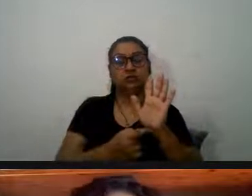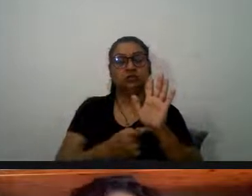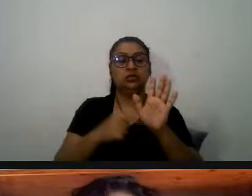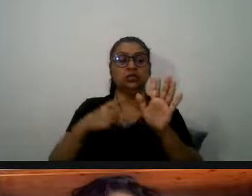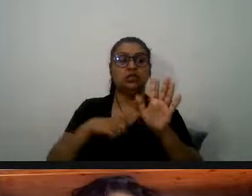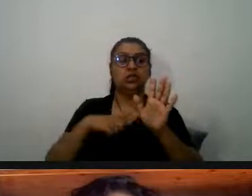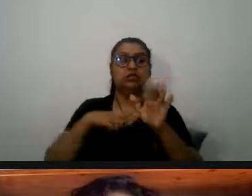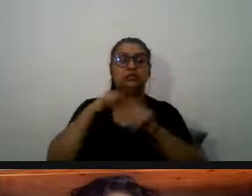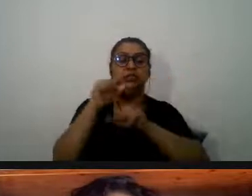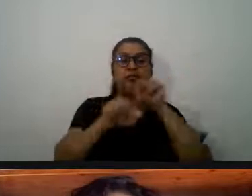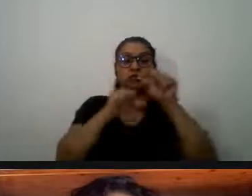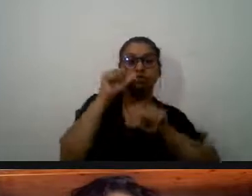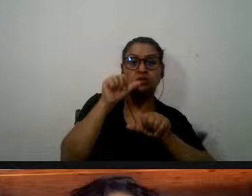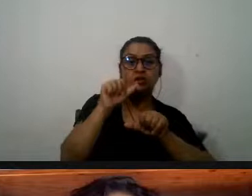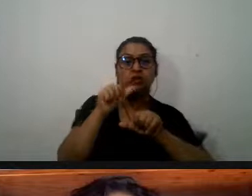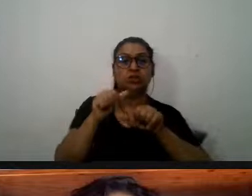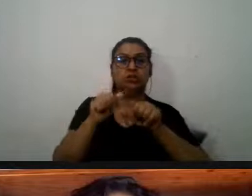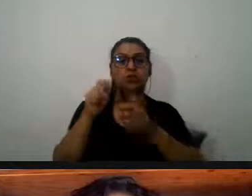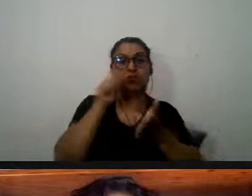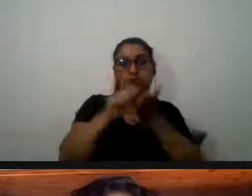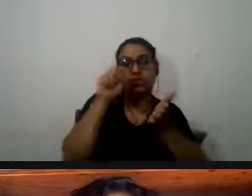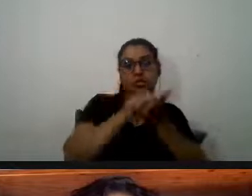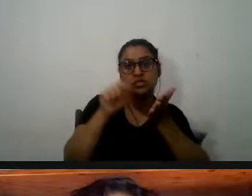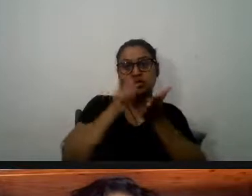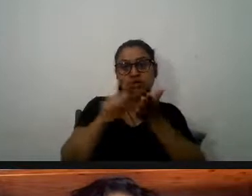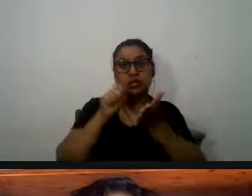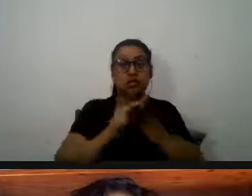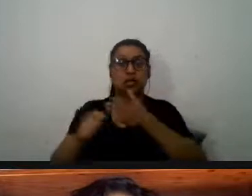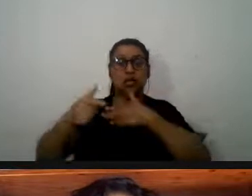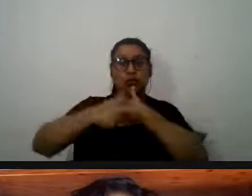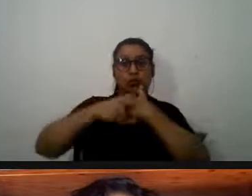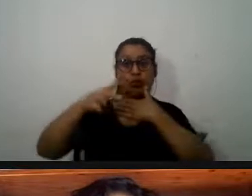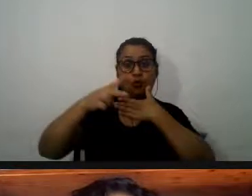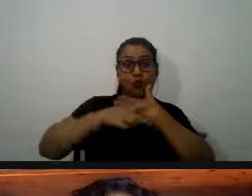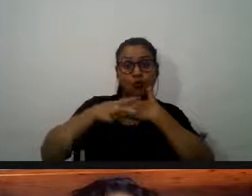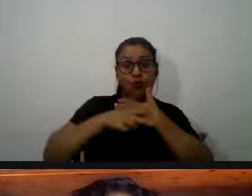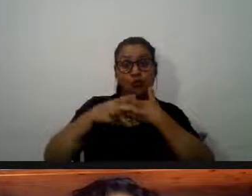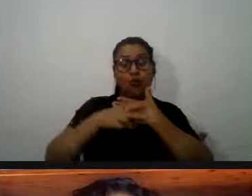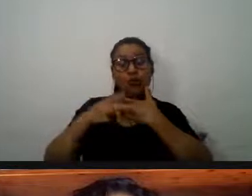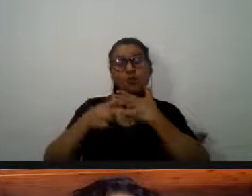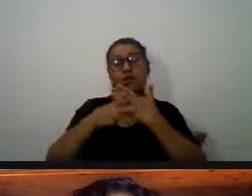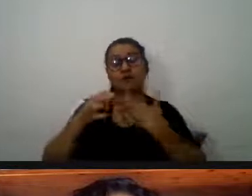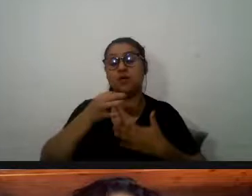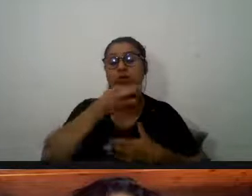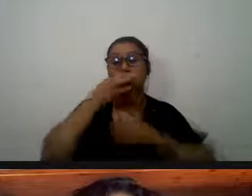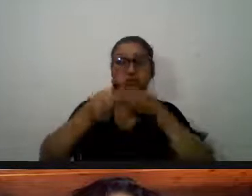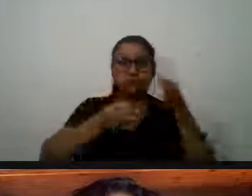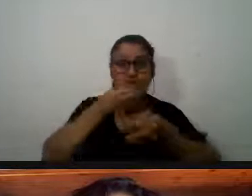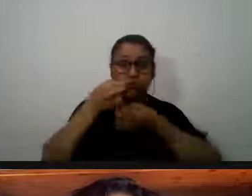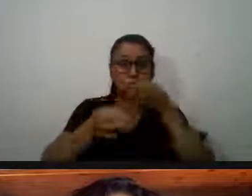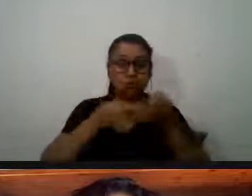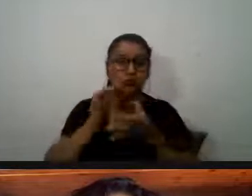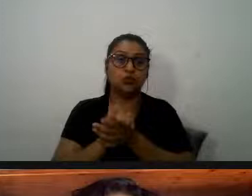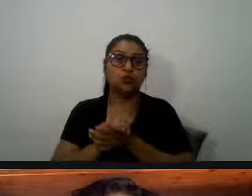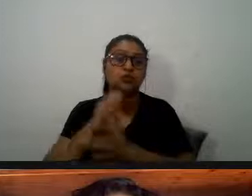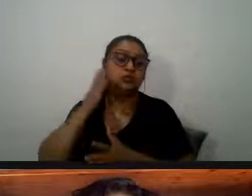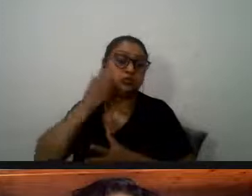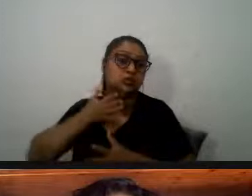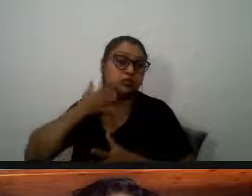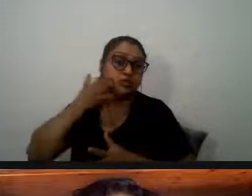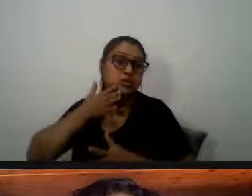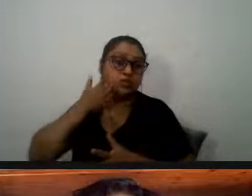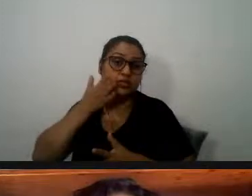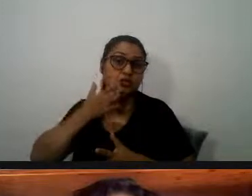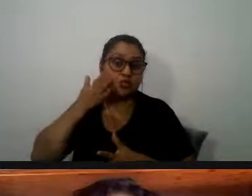reformulações isto é o escrito introduz verbos introdutores discurso relatado aspas etc no oral haverá outras